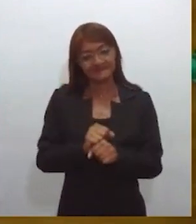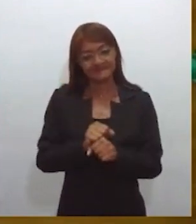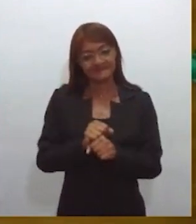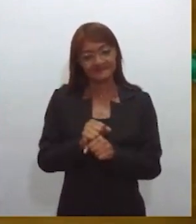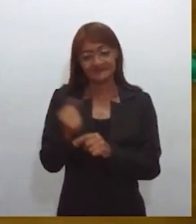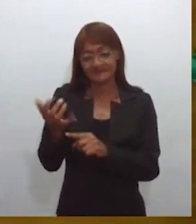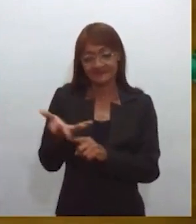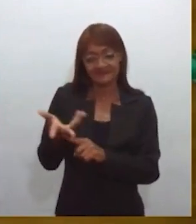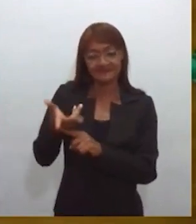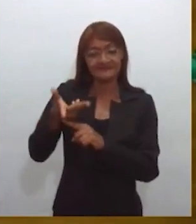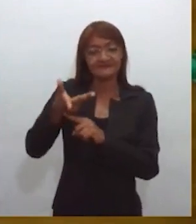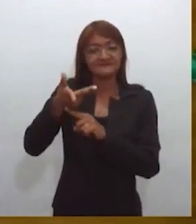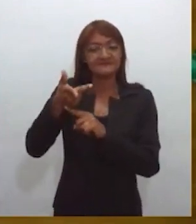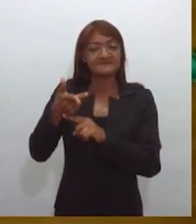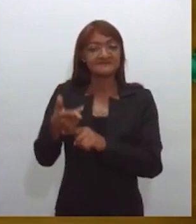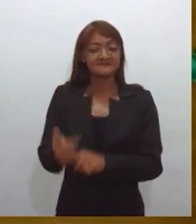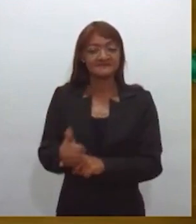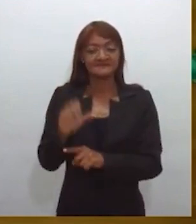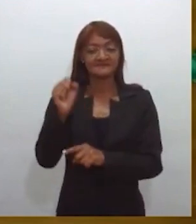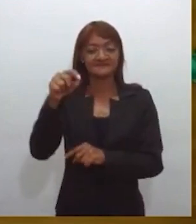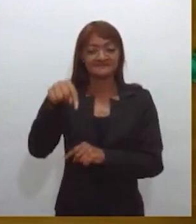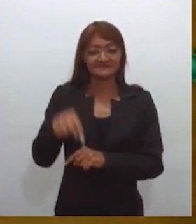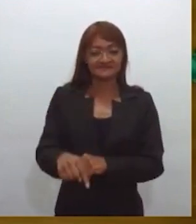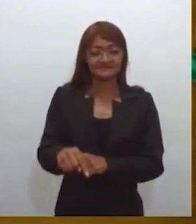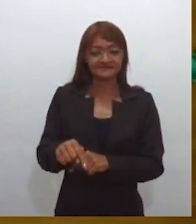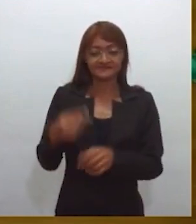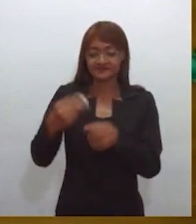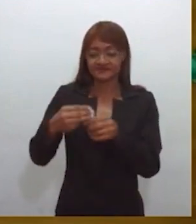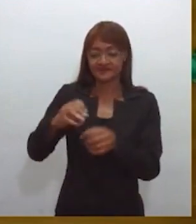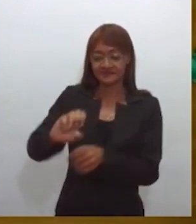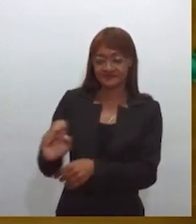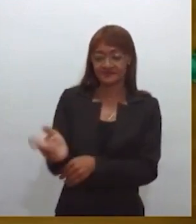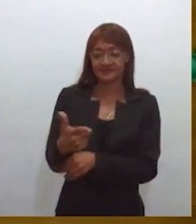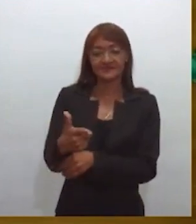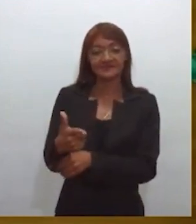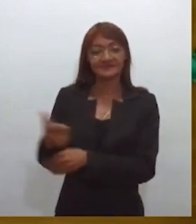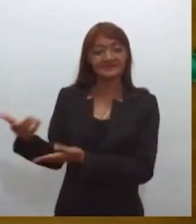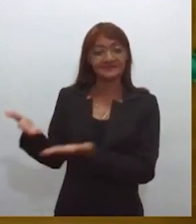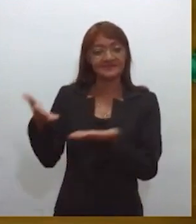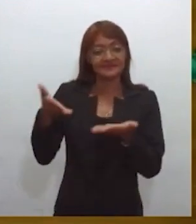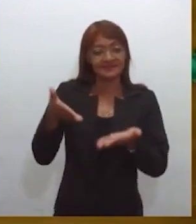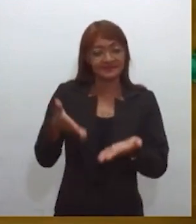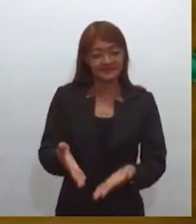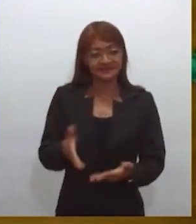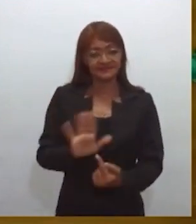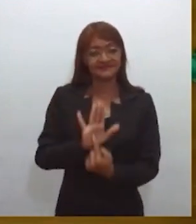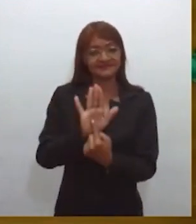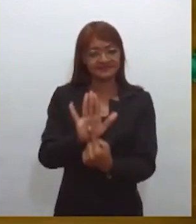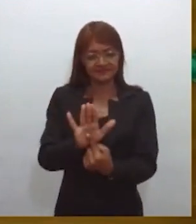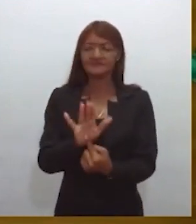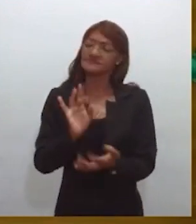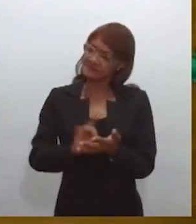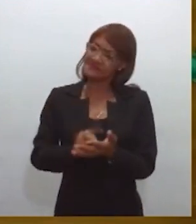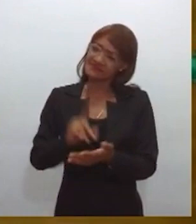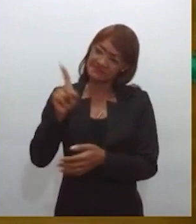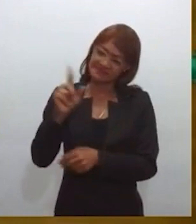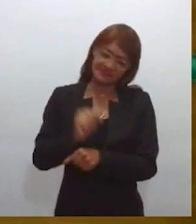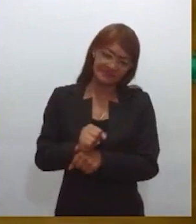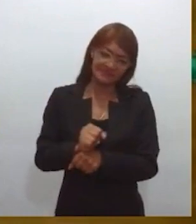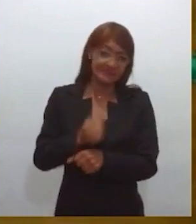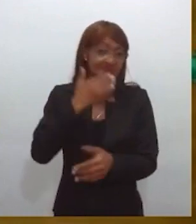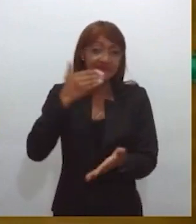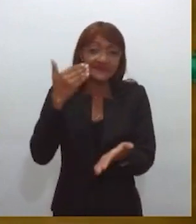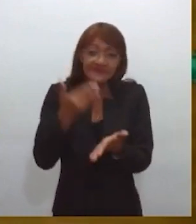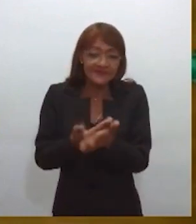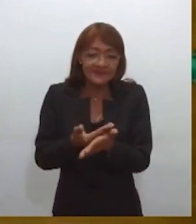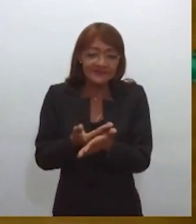vem direto de estância para nos abrilhantar com o hiperrealismo. Olha, Valquíria, você vai ficar impressionada com